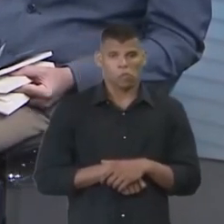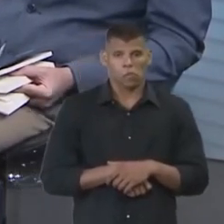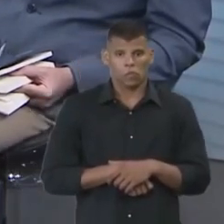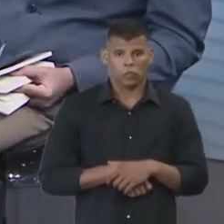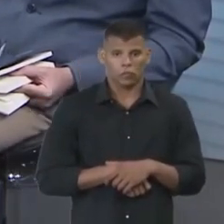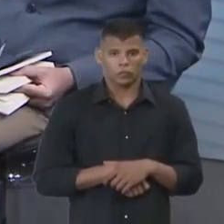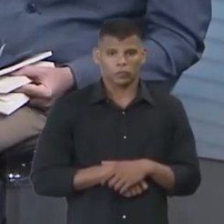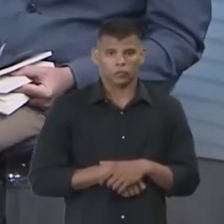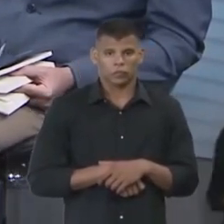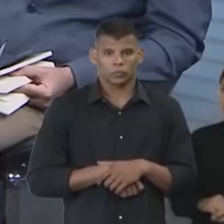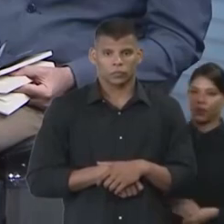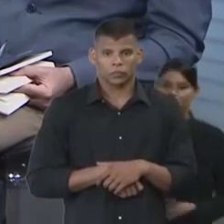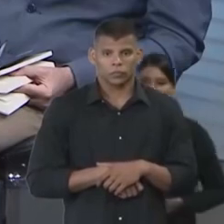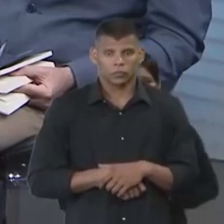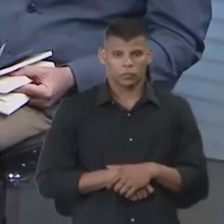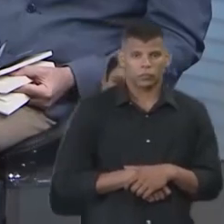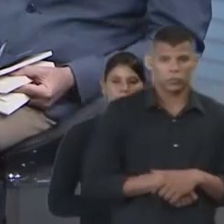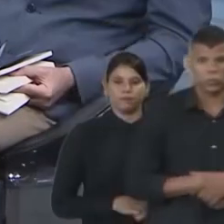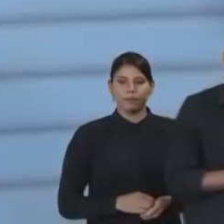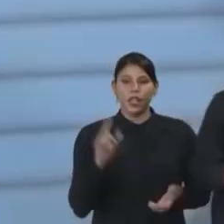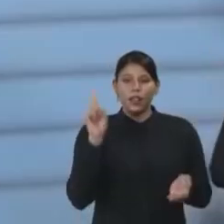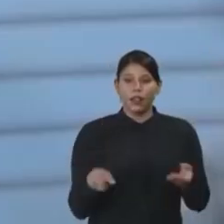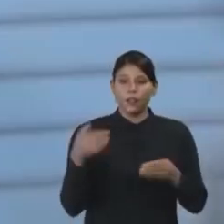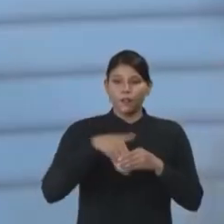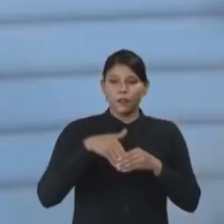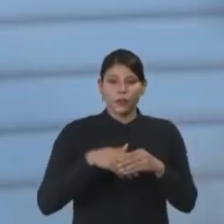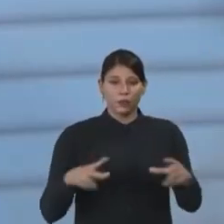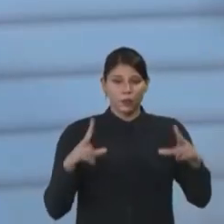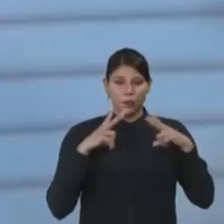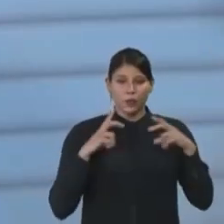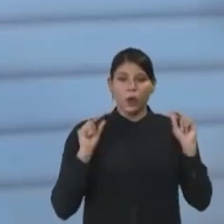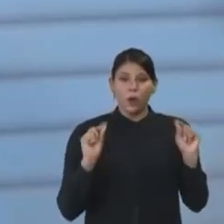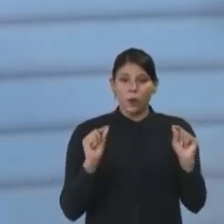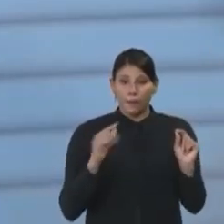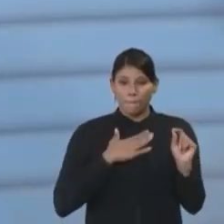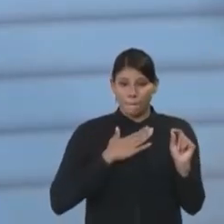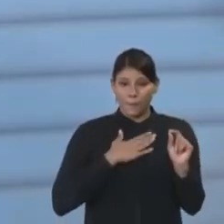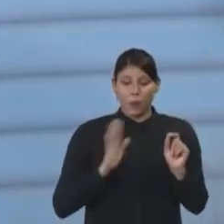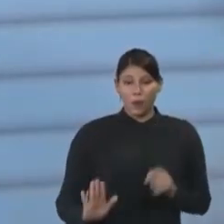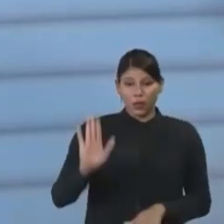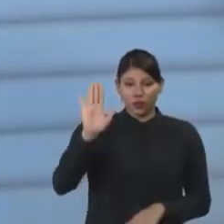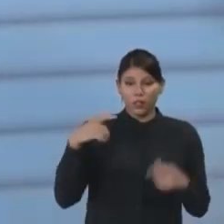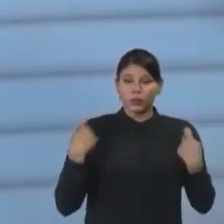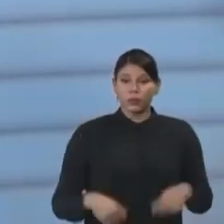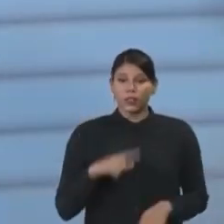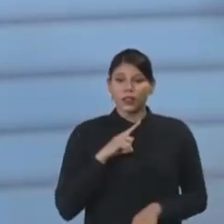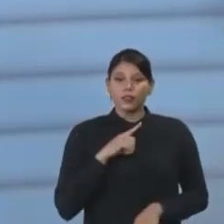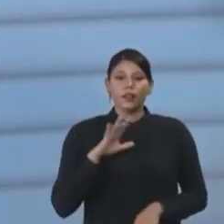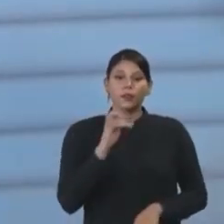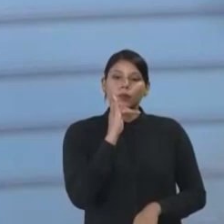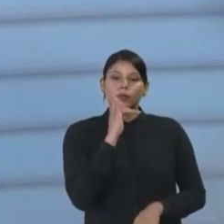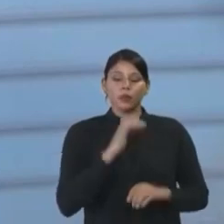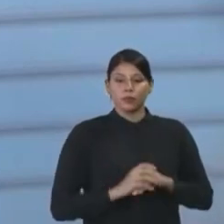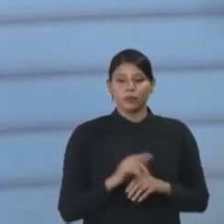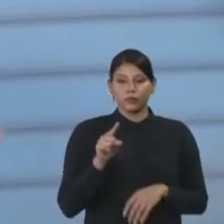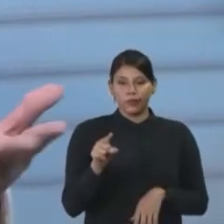do voto pessoal, o que o meu candidato precisa ter. Aí, pegando esse exemplo aí do